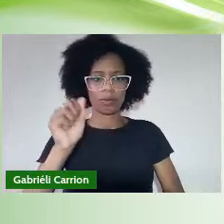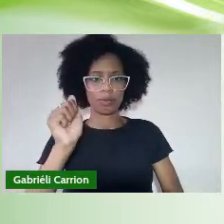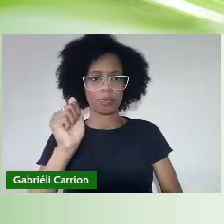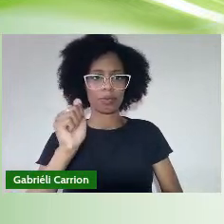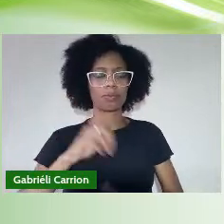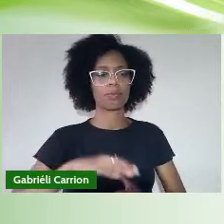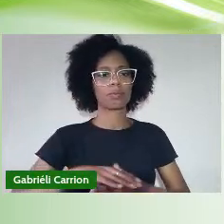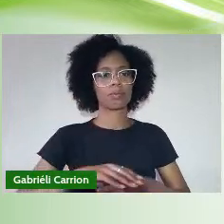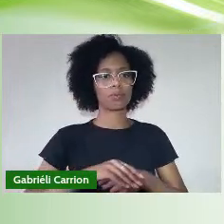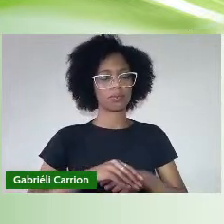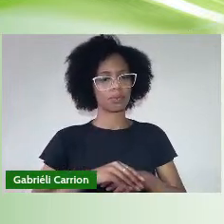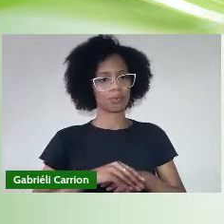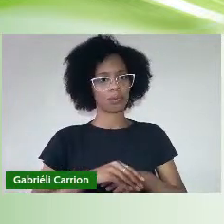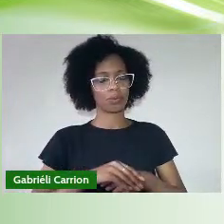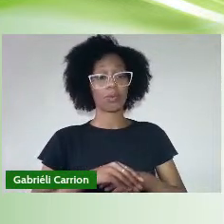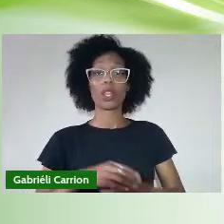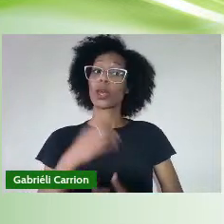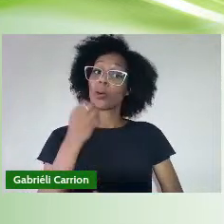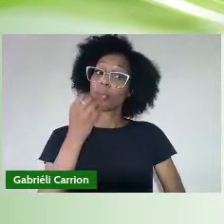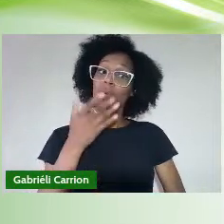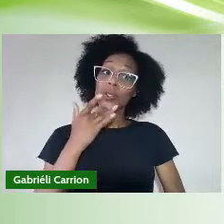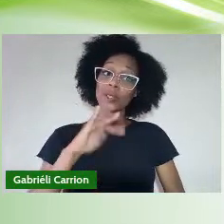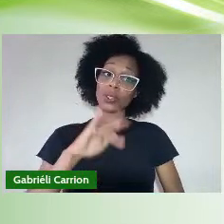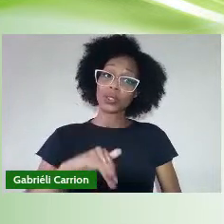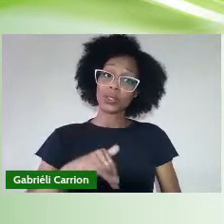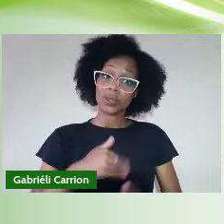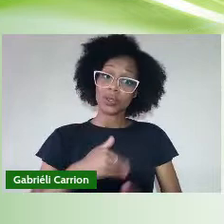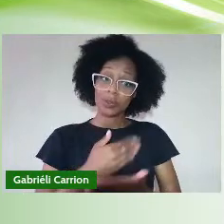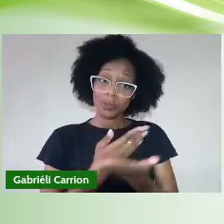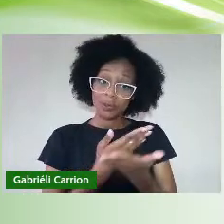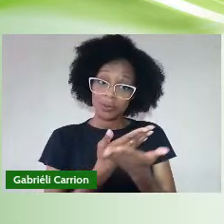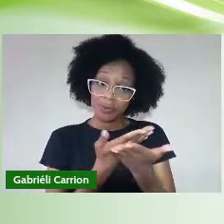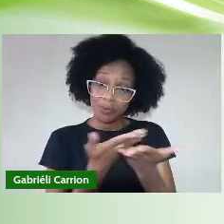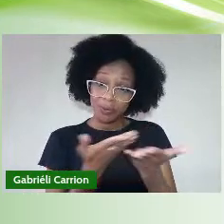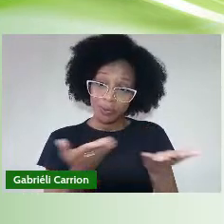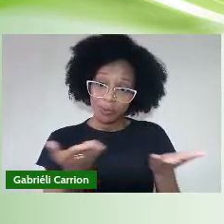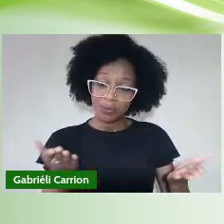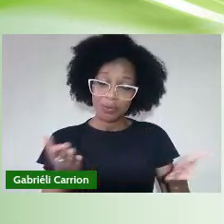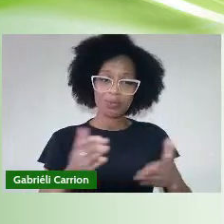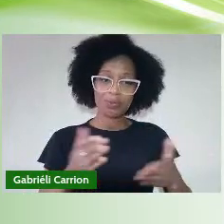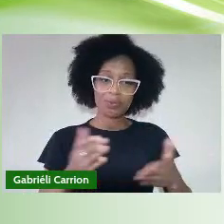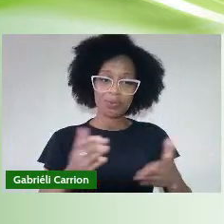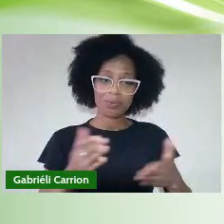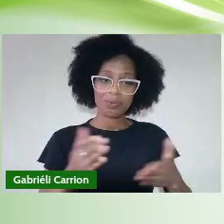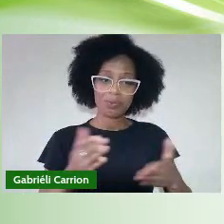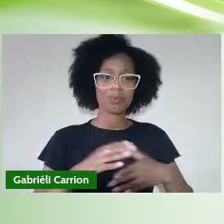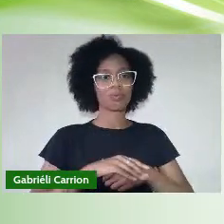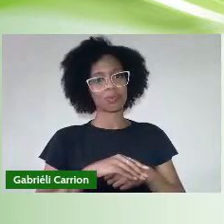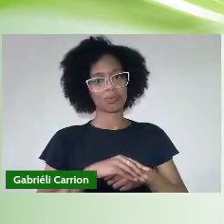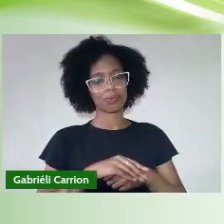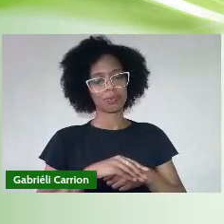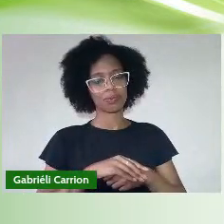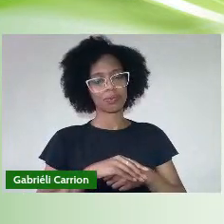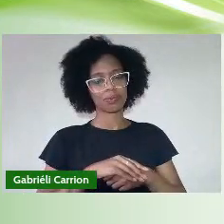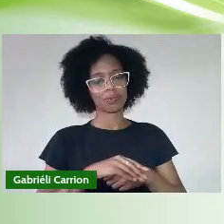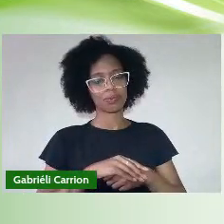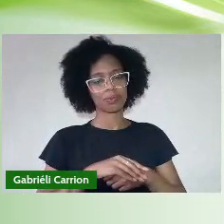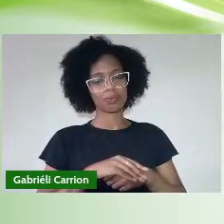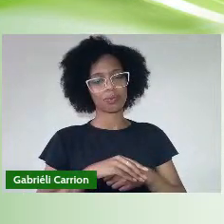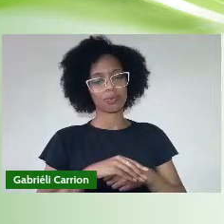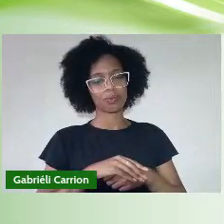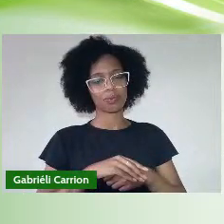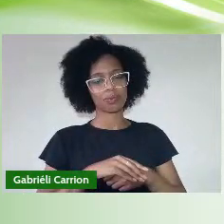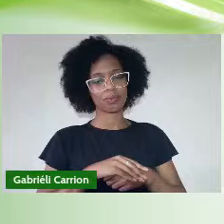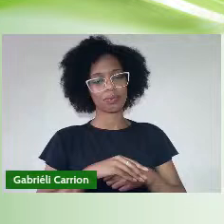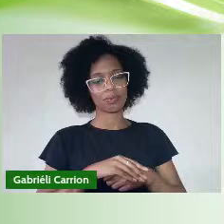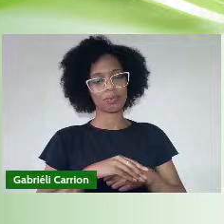Boa tarde a todos Vou iniciar fazendo a minha autodescrição Sou mulher branca